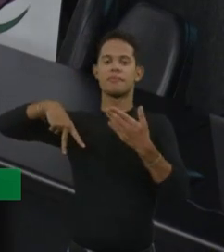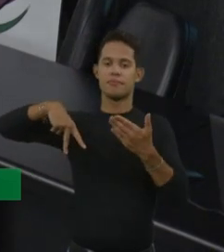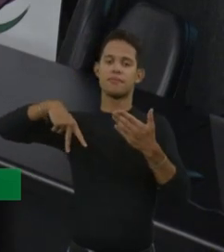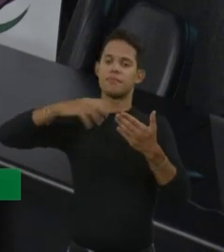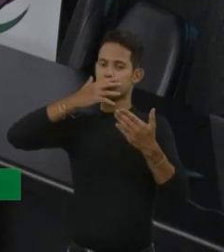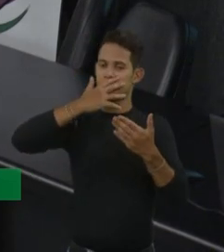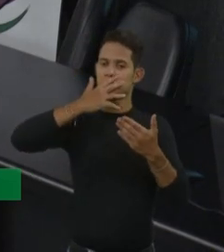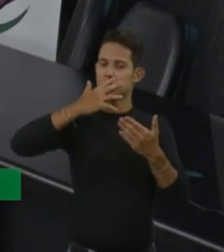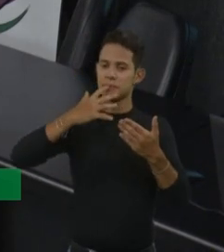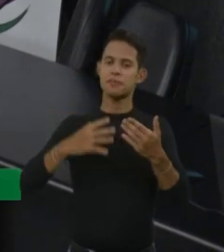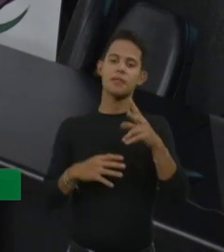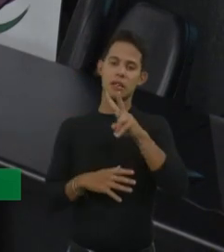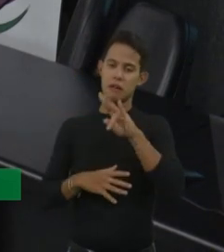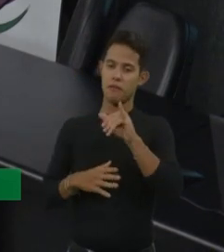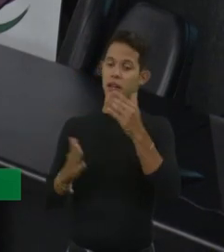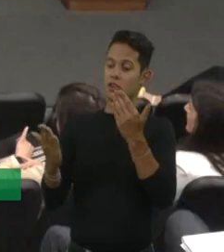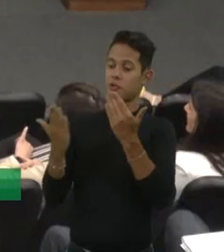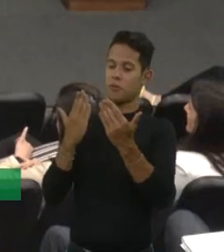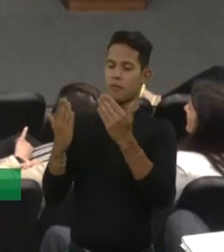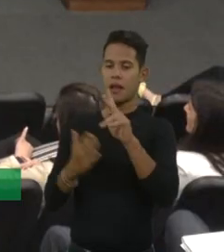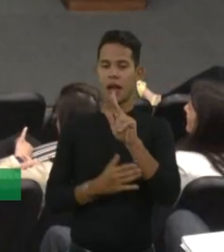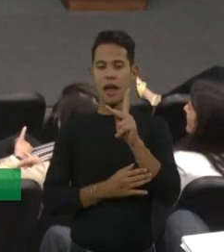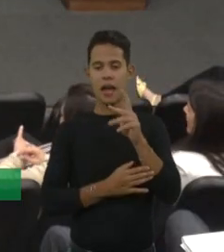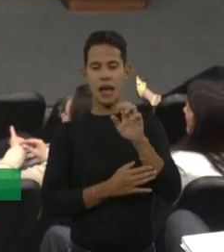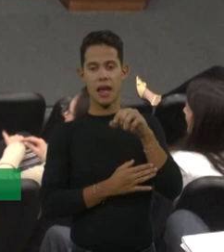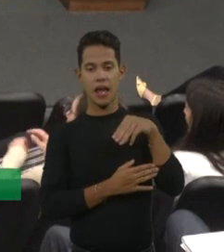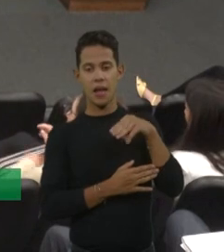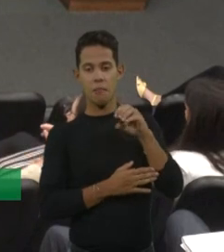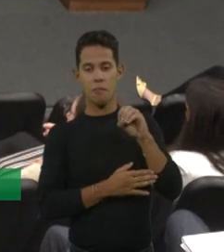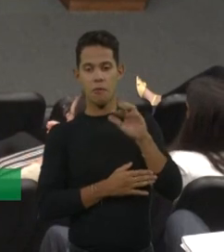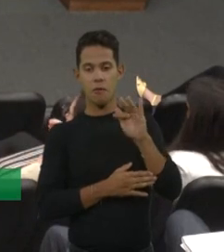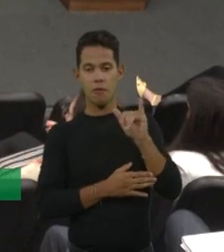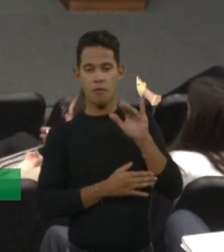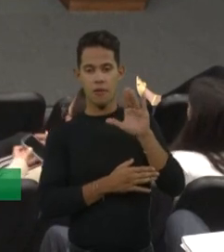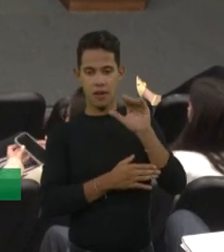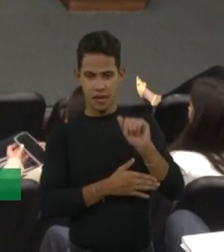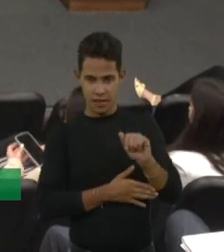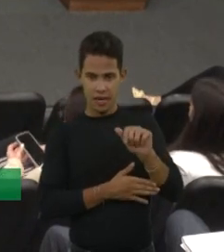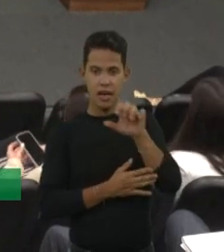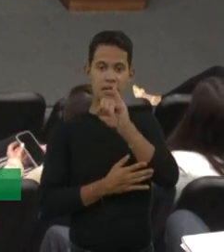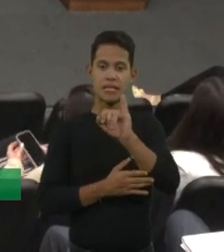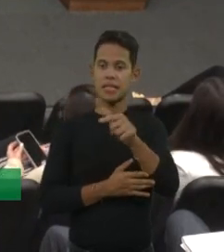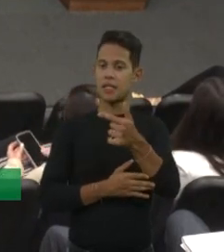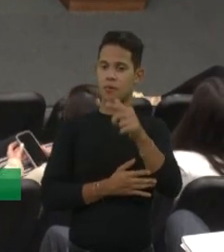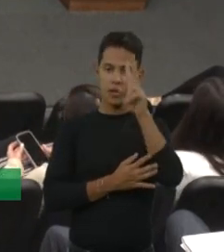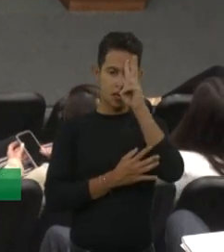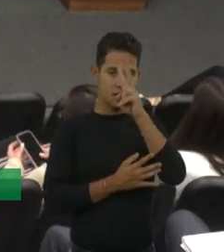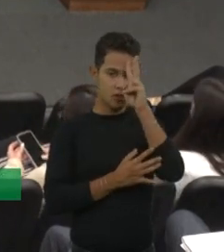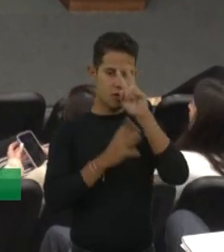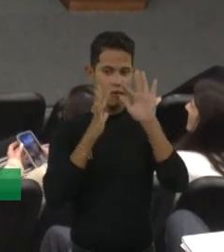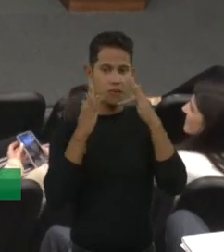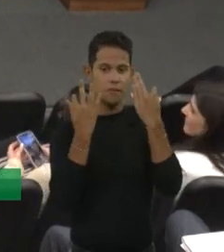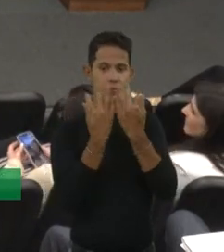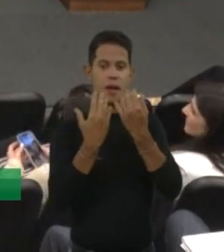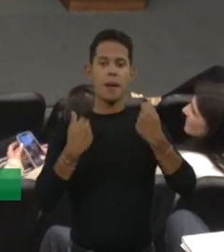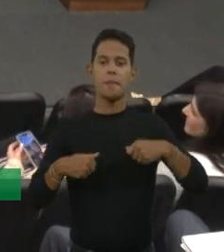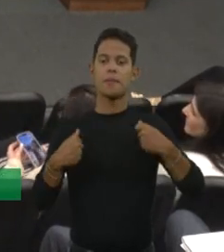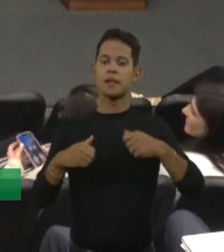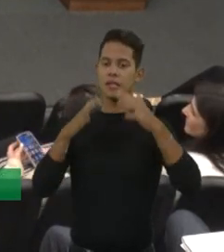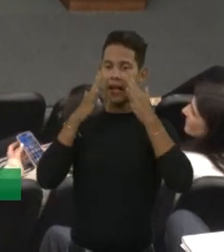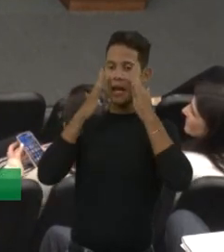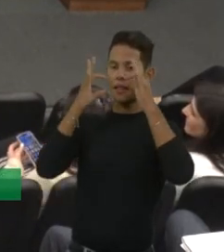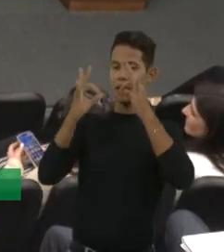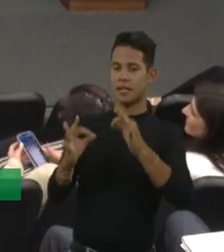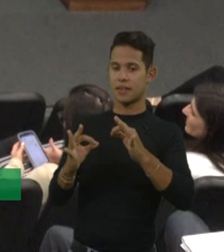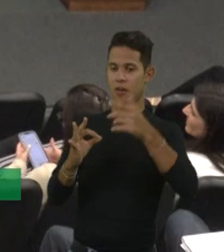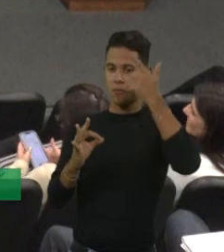suspeita de hemofilia. Então, nos casos que não há história familiar, realmente, a gente tem que estar bem atento para ter esse